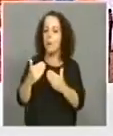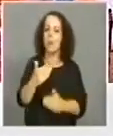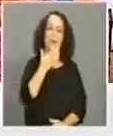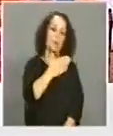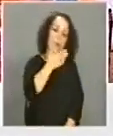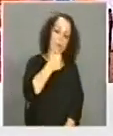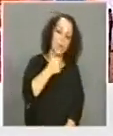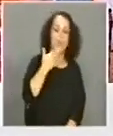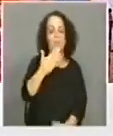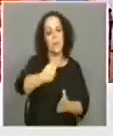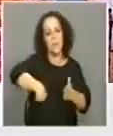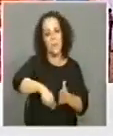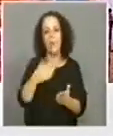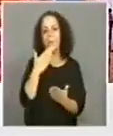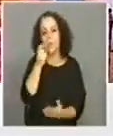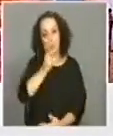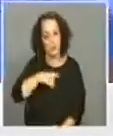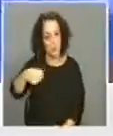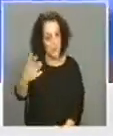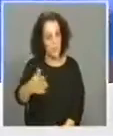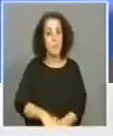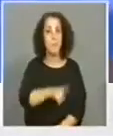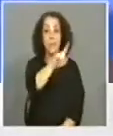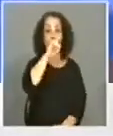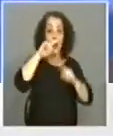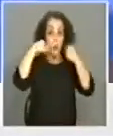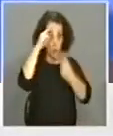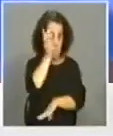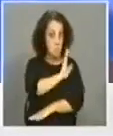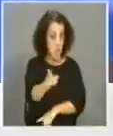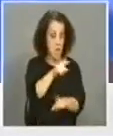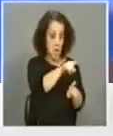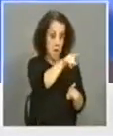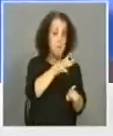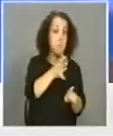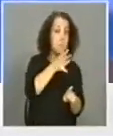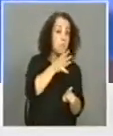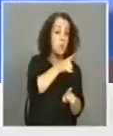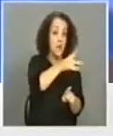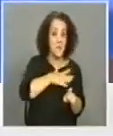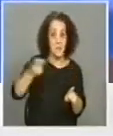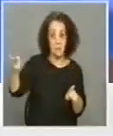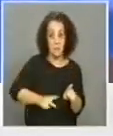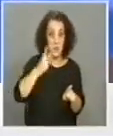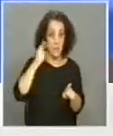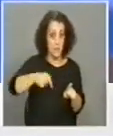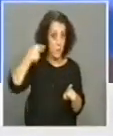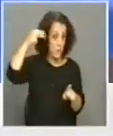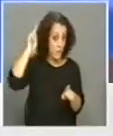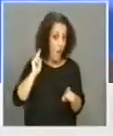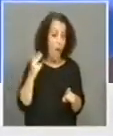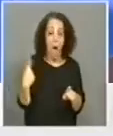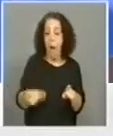obrigado à Praça da Alguia. Muito obrigada. Jorge, já sabes, se há alguma vez pensar em vir viver para Penafiel, tens uma série de